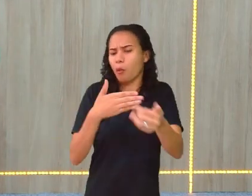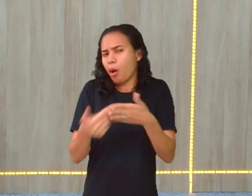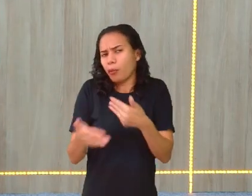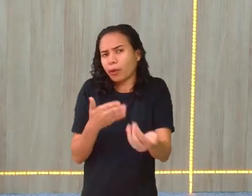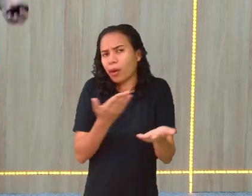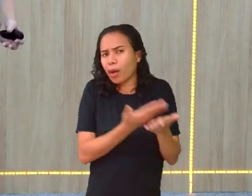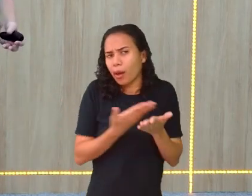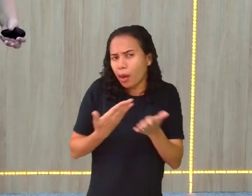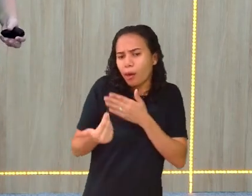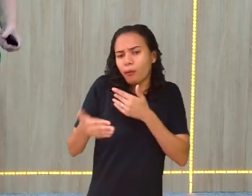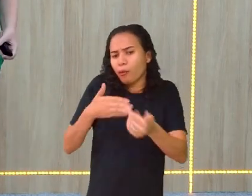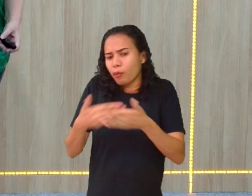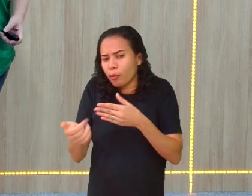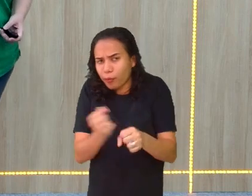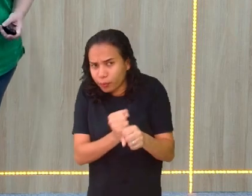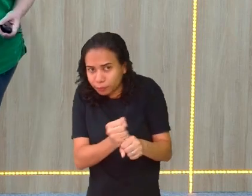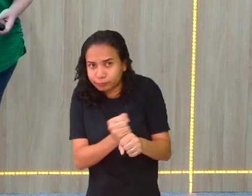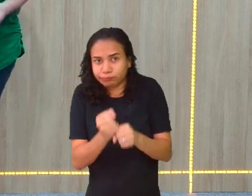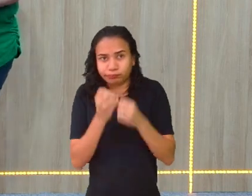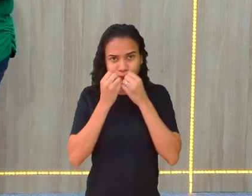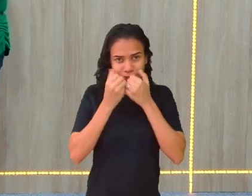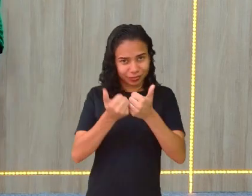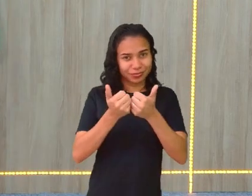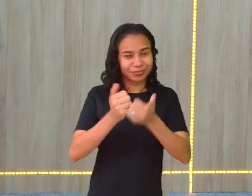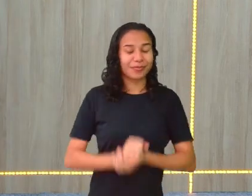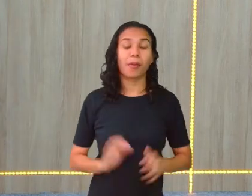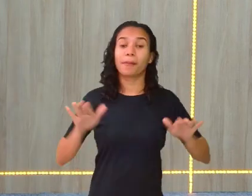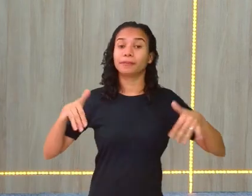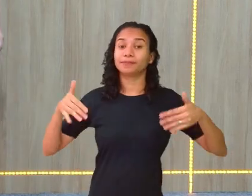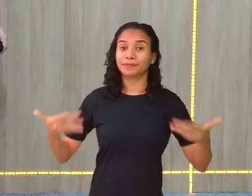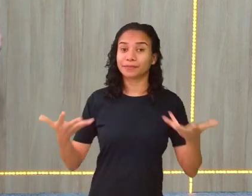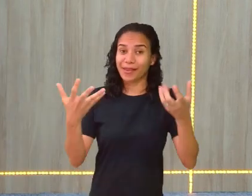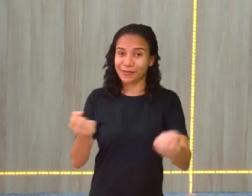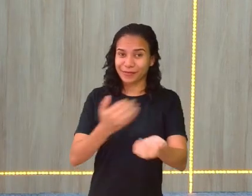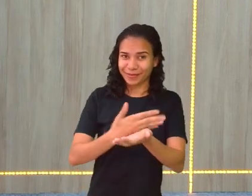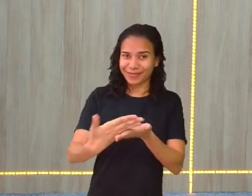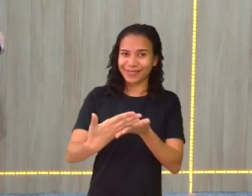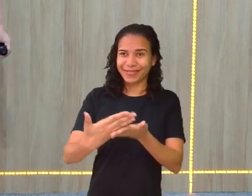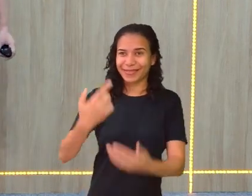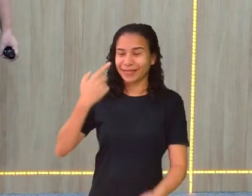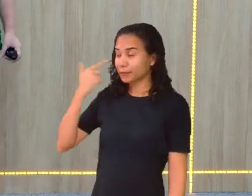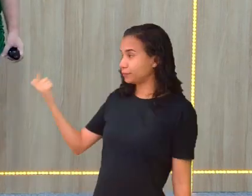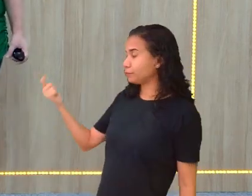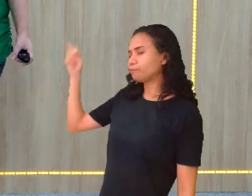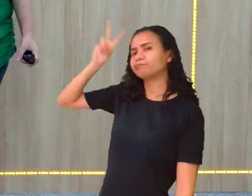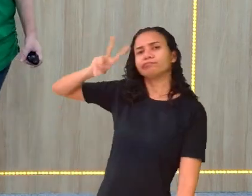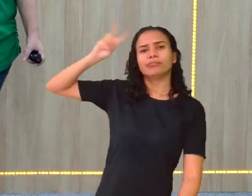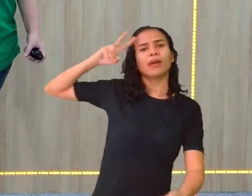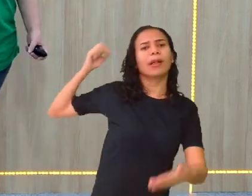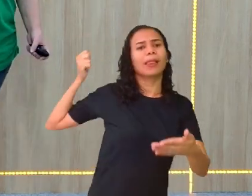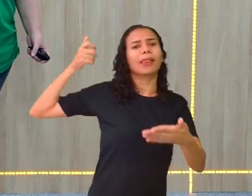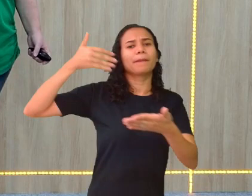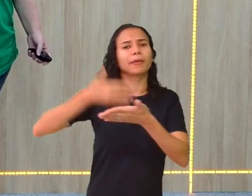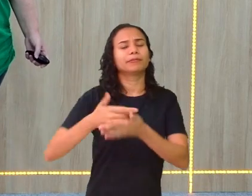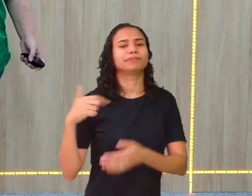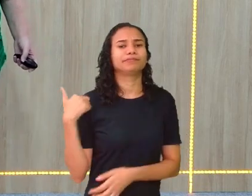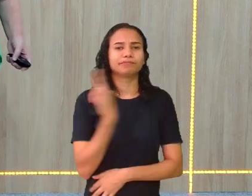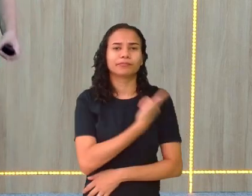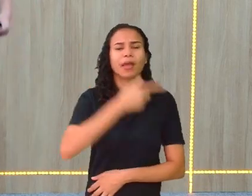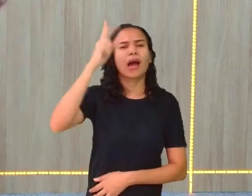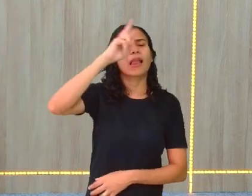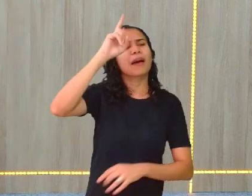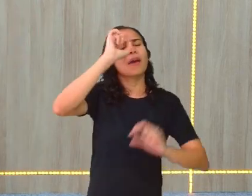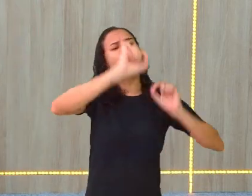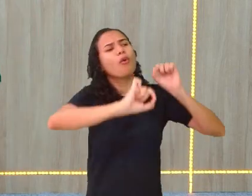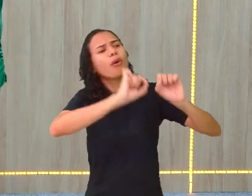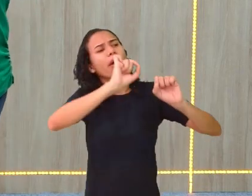qualquer ano, tudo bem? Então, vamos começar recapitulando. A gente vai recapitular o